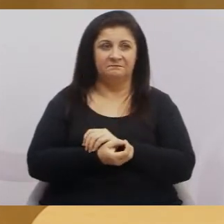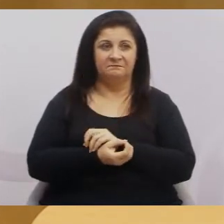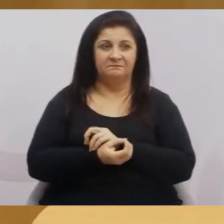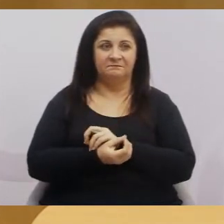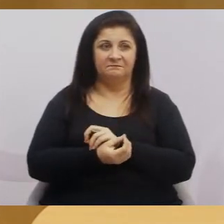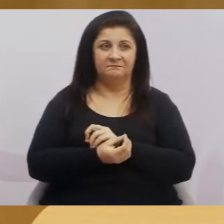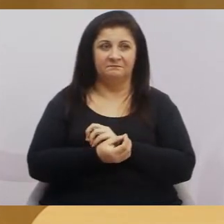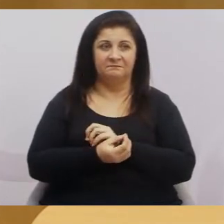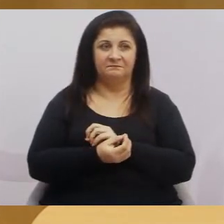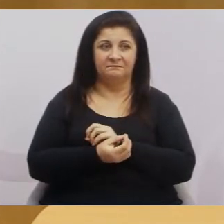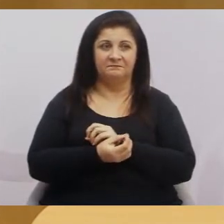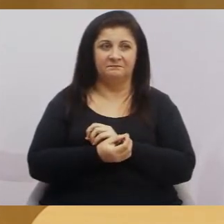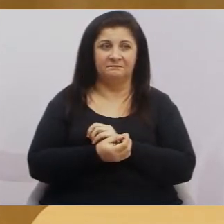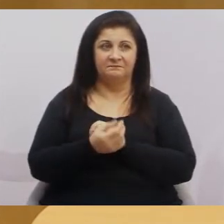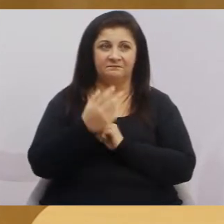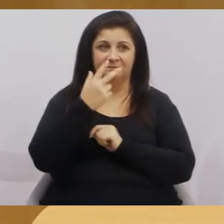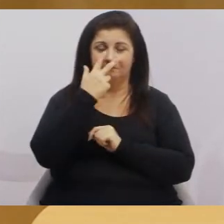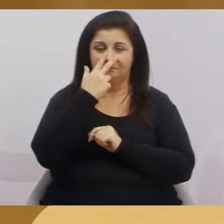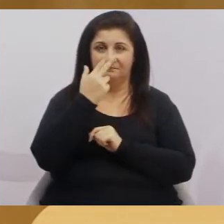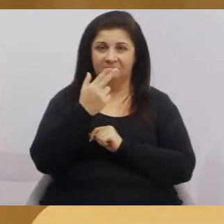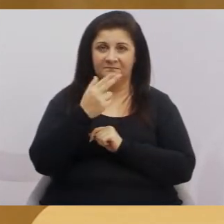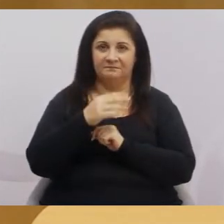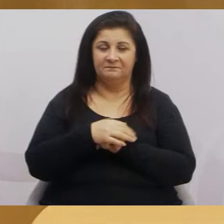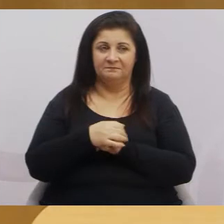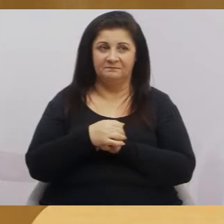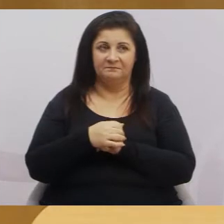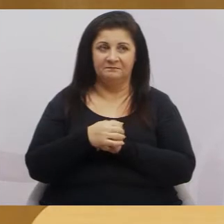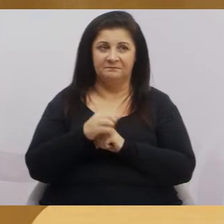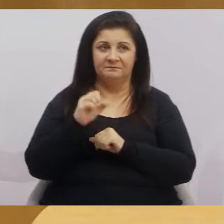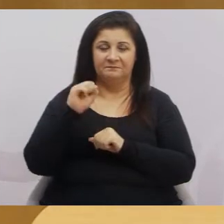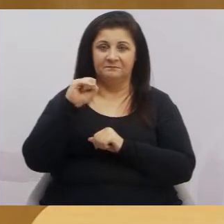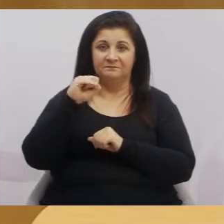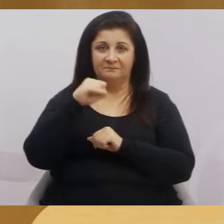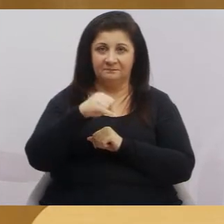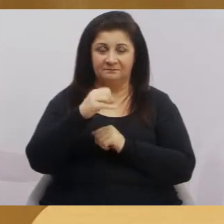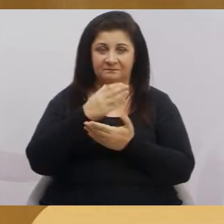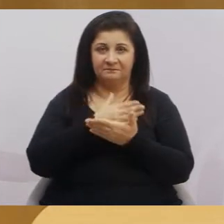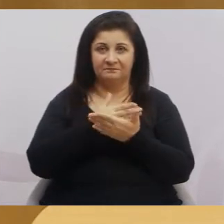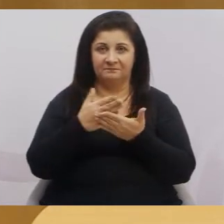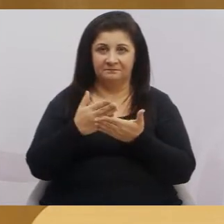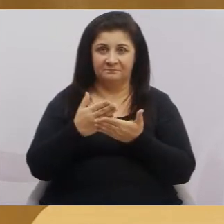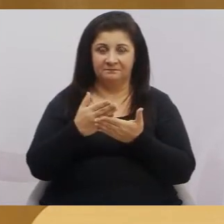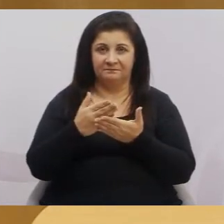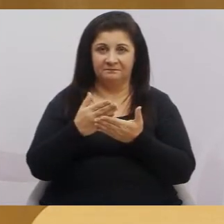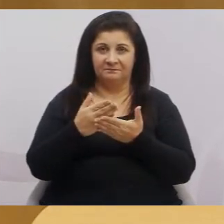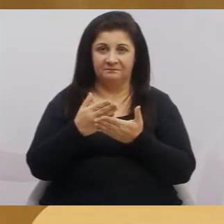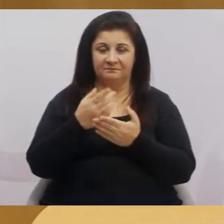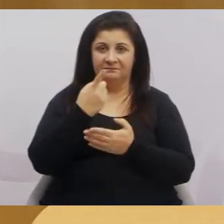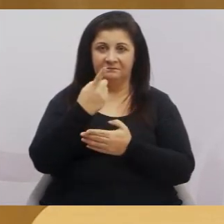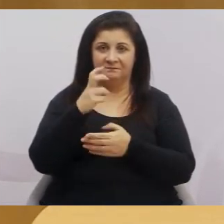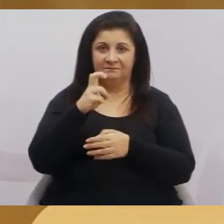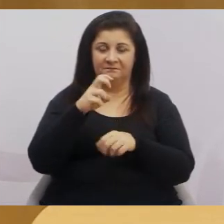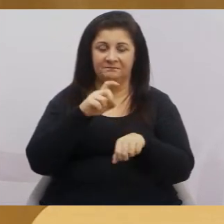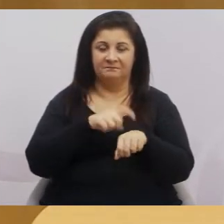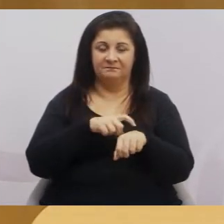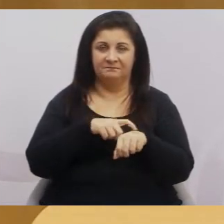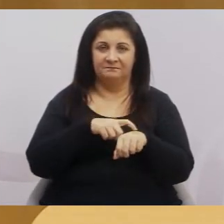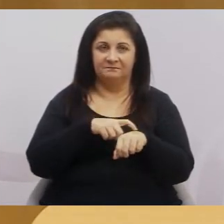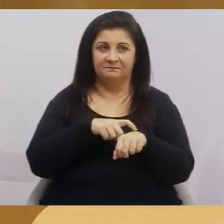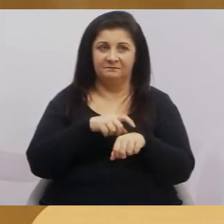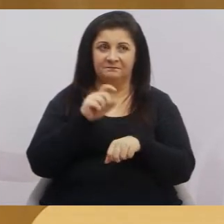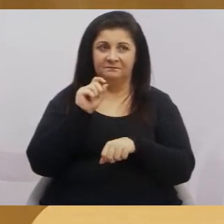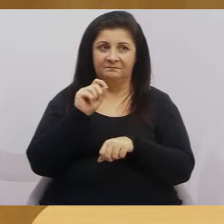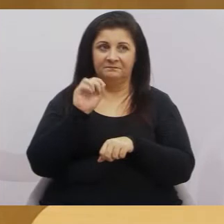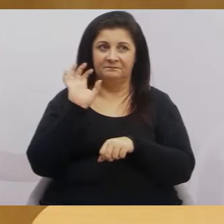Eu acho que se jogar para quinze horas, ser quinze horas, o que que vai